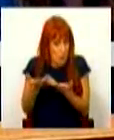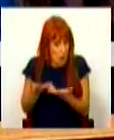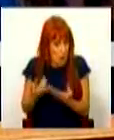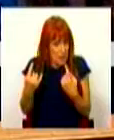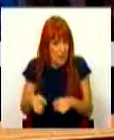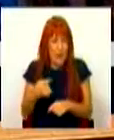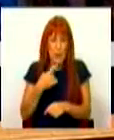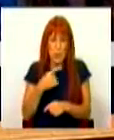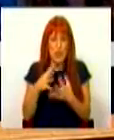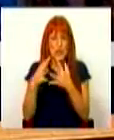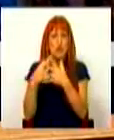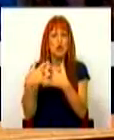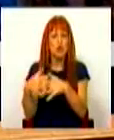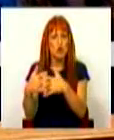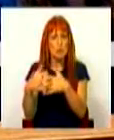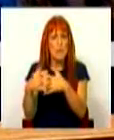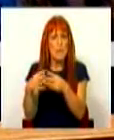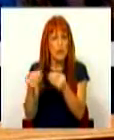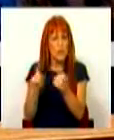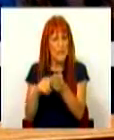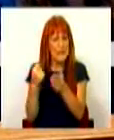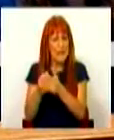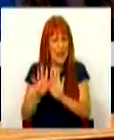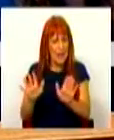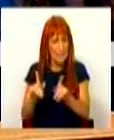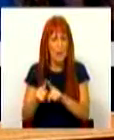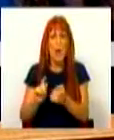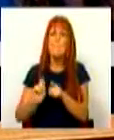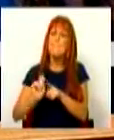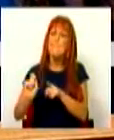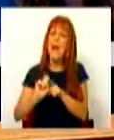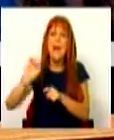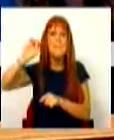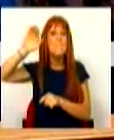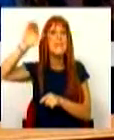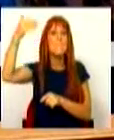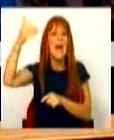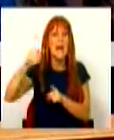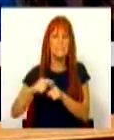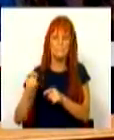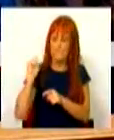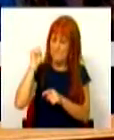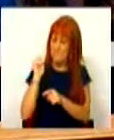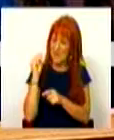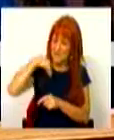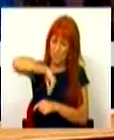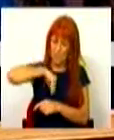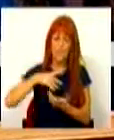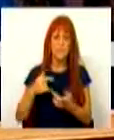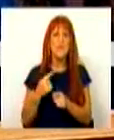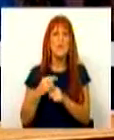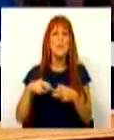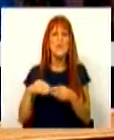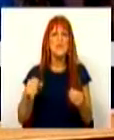eu diria que estruturalmente está resolvido, no que toca ao pagamento da primeira pensão. Está resolvido